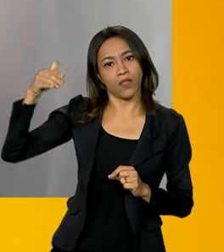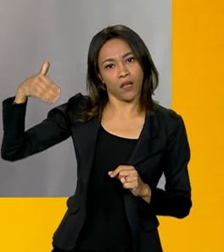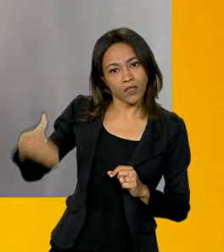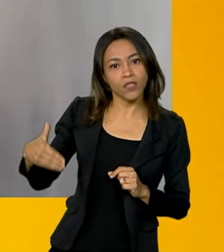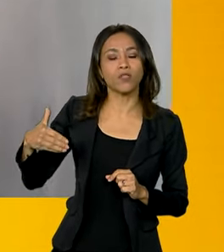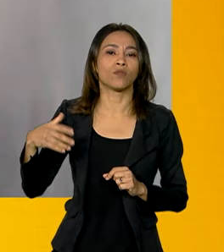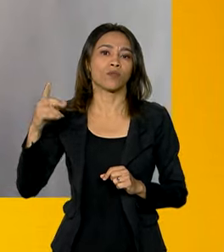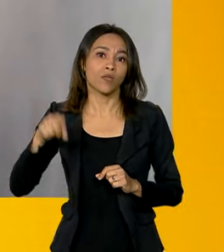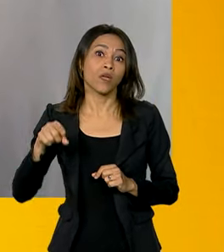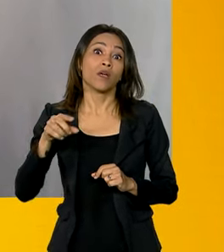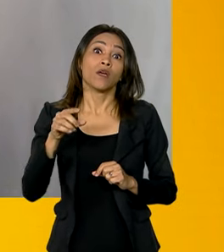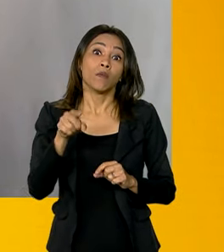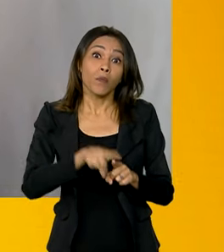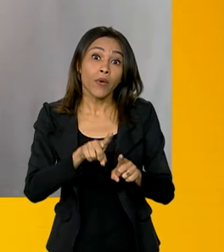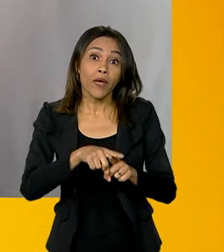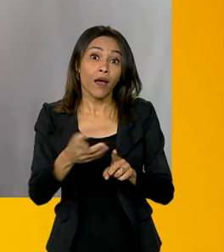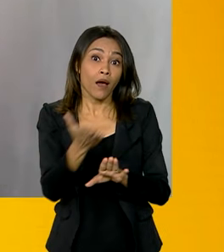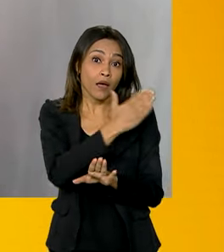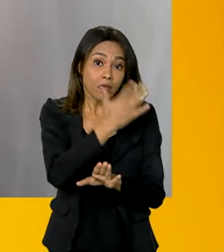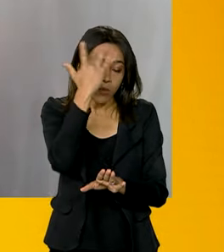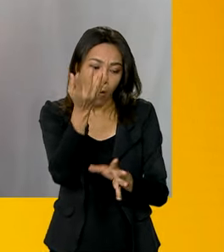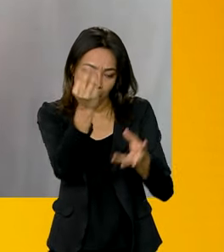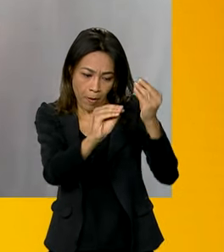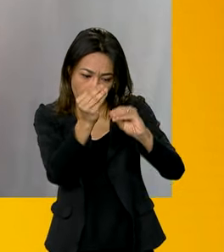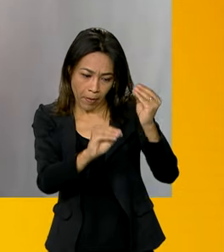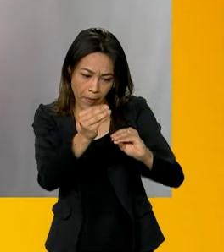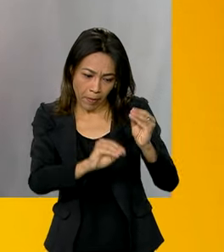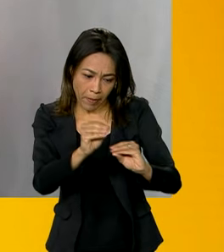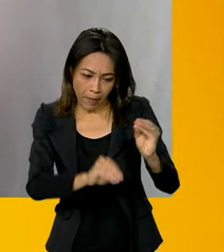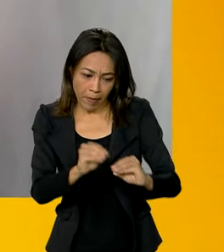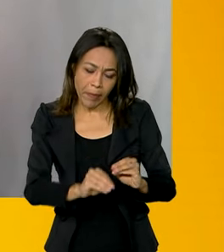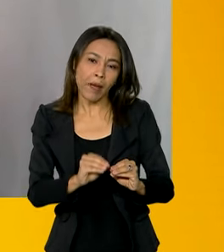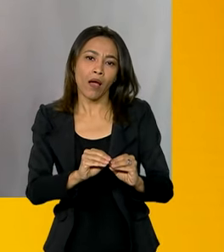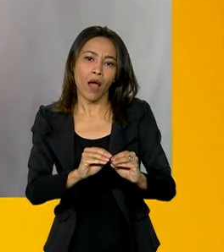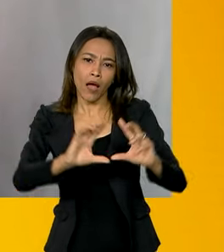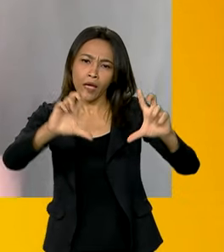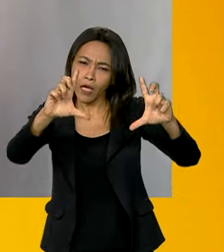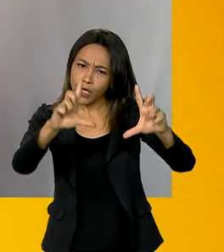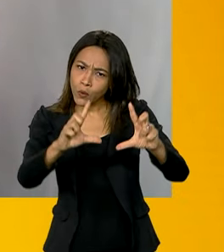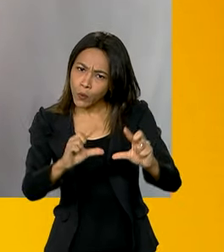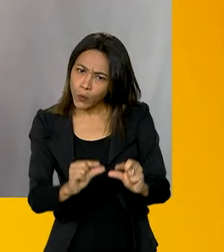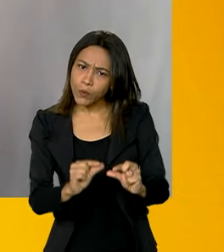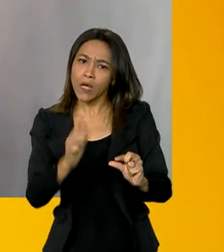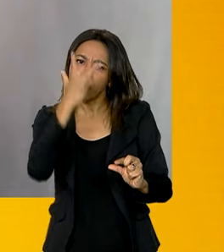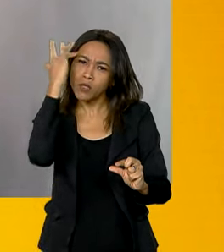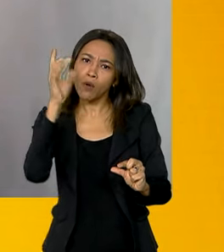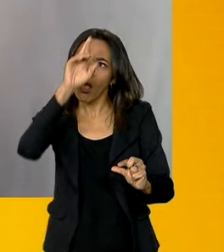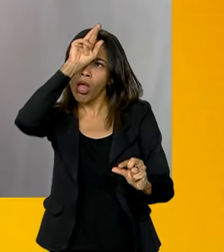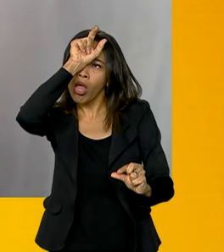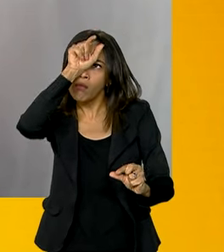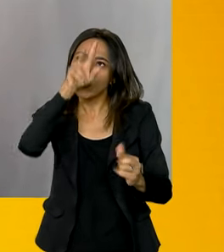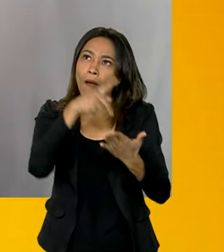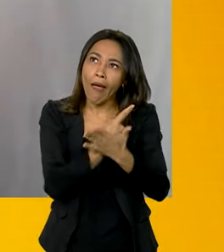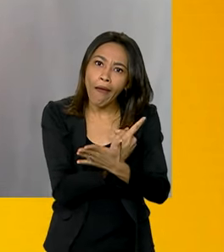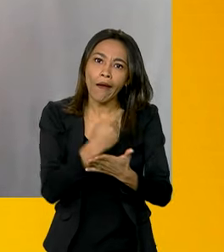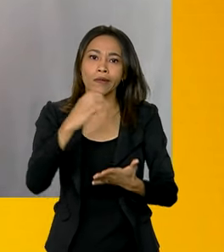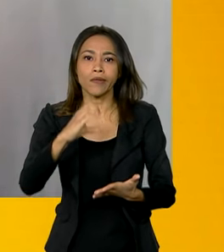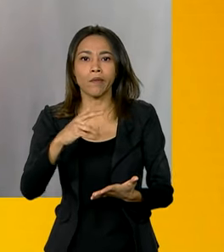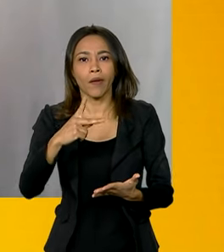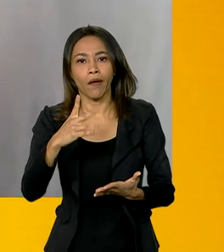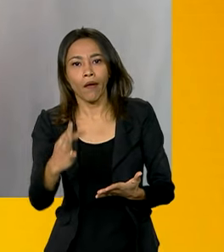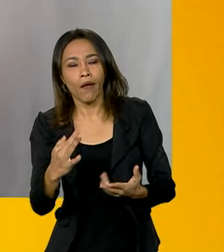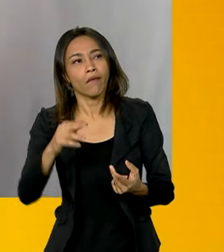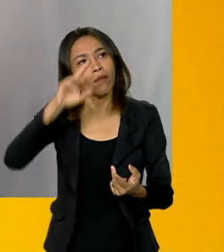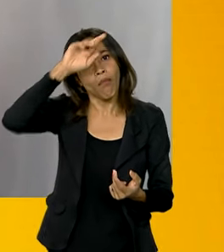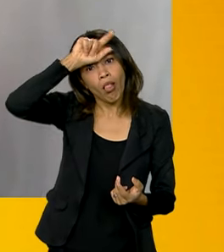processamento, ao preenchimento da declaração, eles acabam sendo reduzidos. Porque a pessoa não erra mais no CPF, no CNPJ, ela